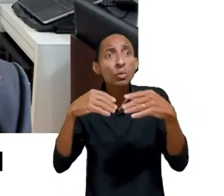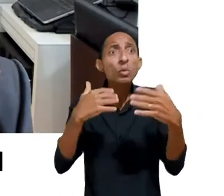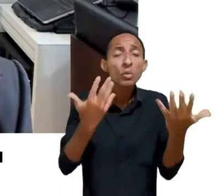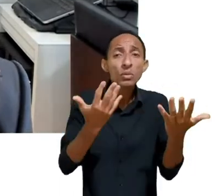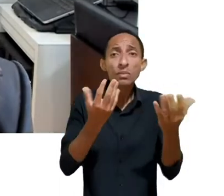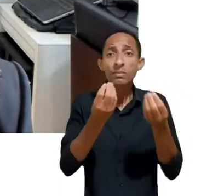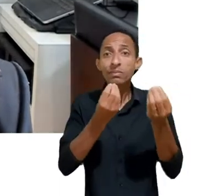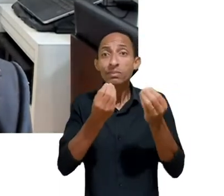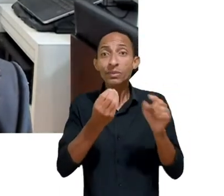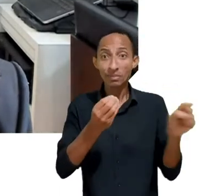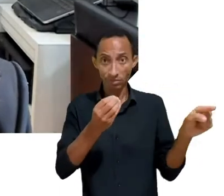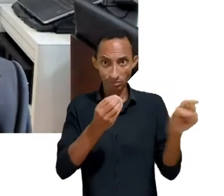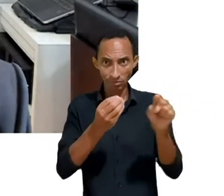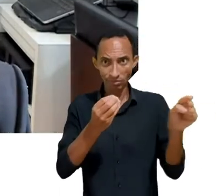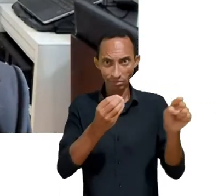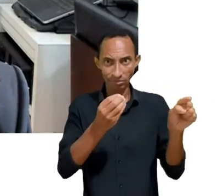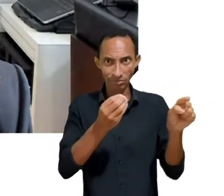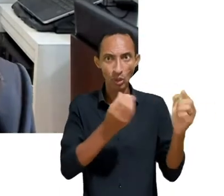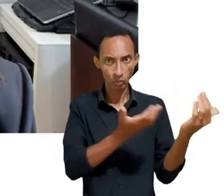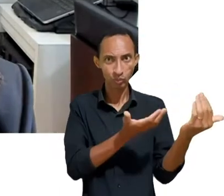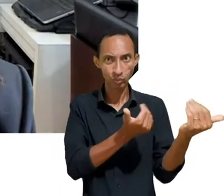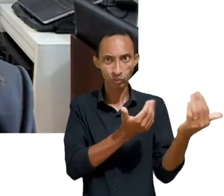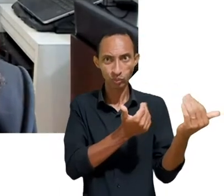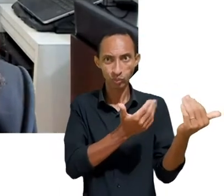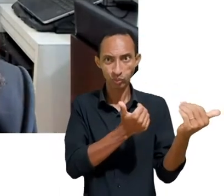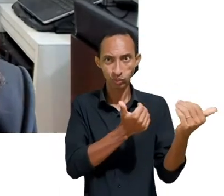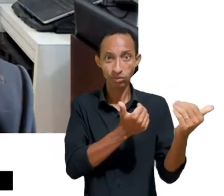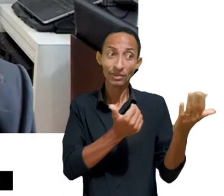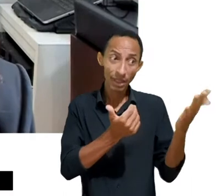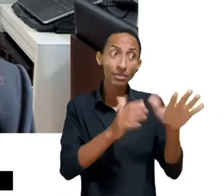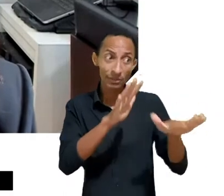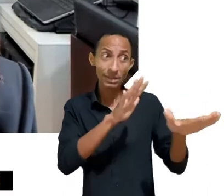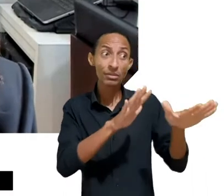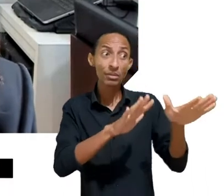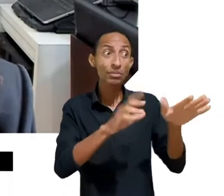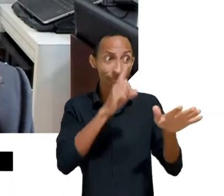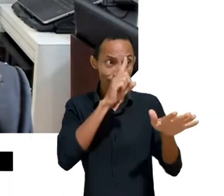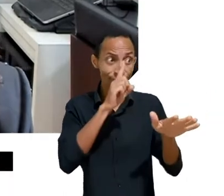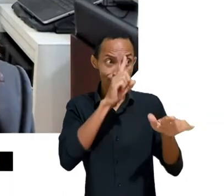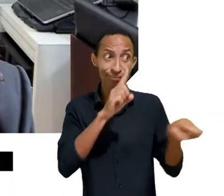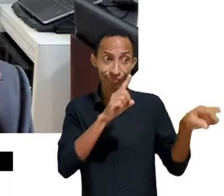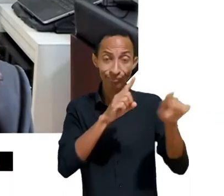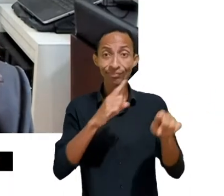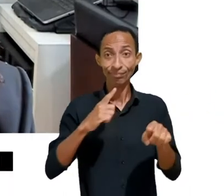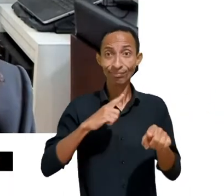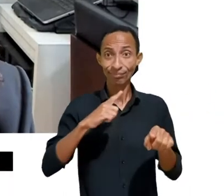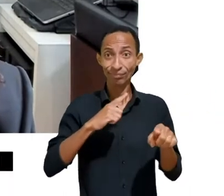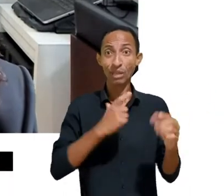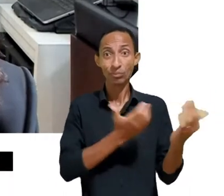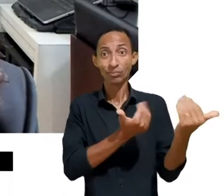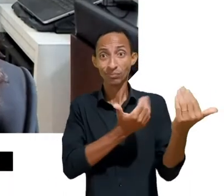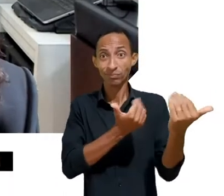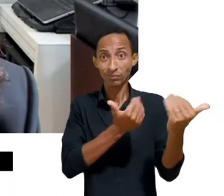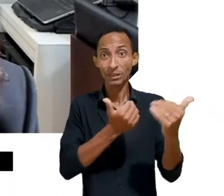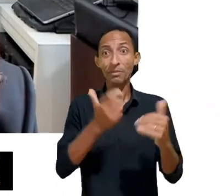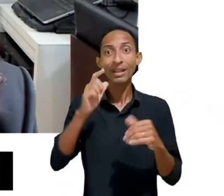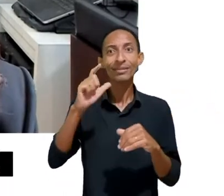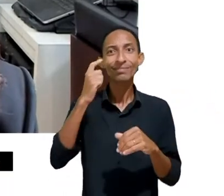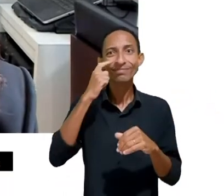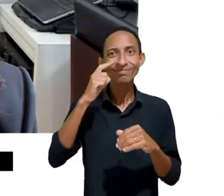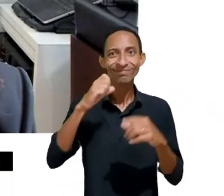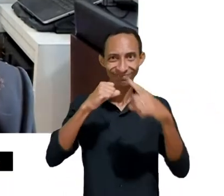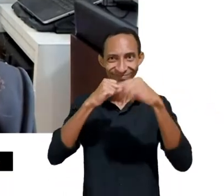situação de certa vulnerabilidade. E, além disso, o próprio artigo terceiro do nosso Código Civil fala que